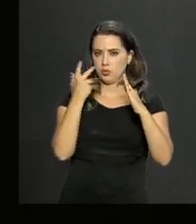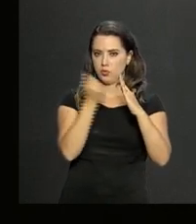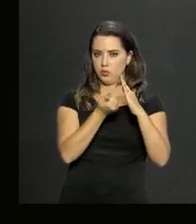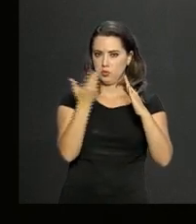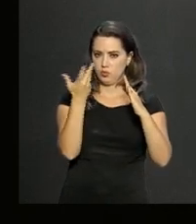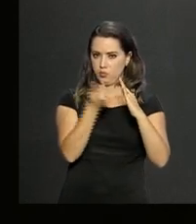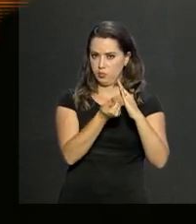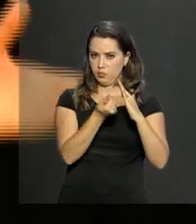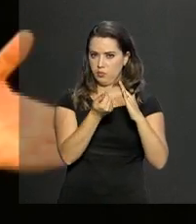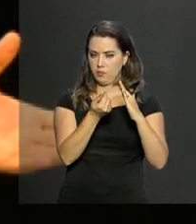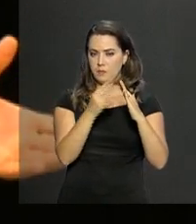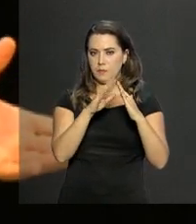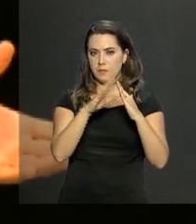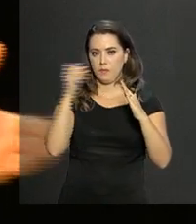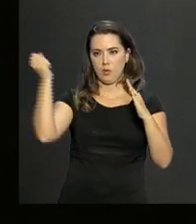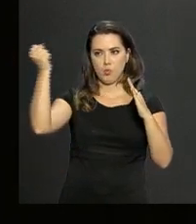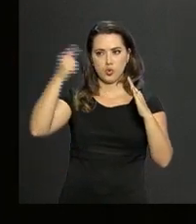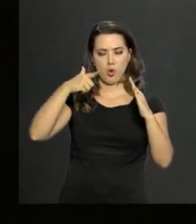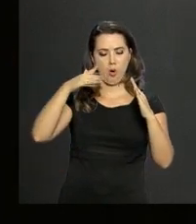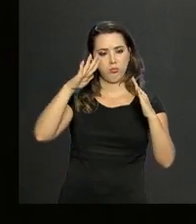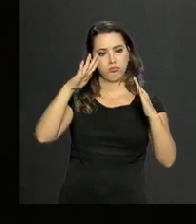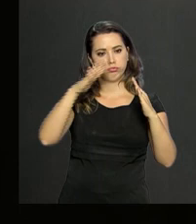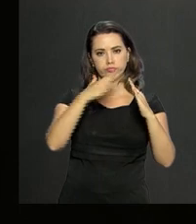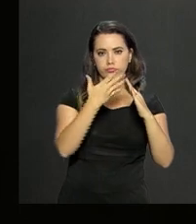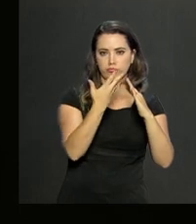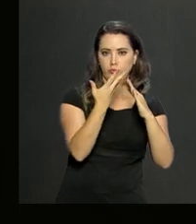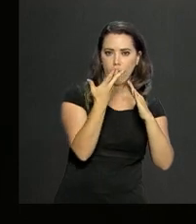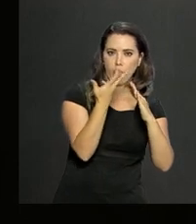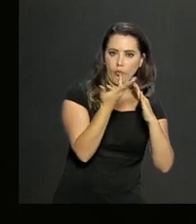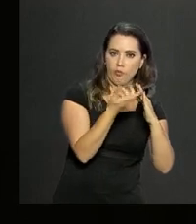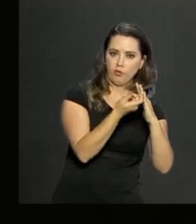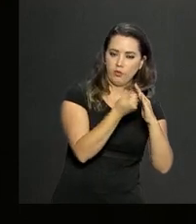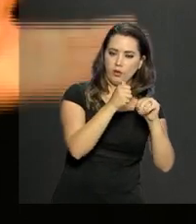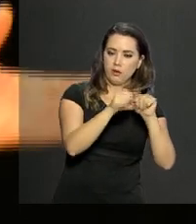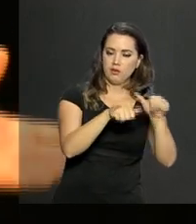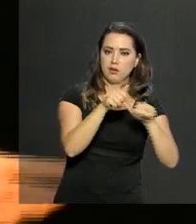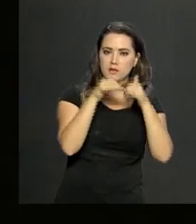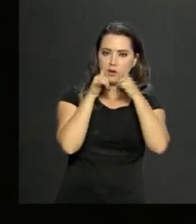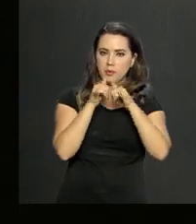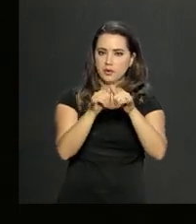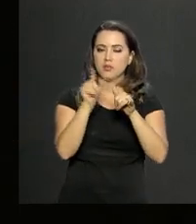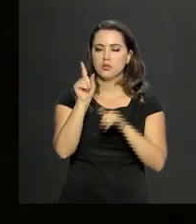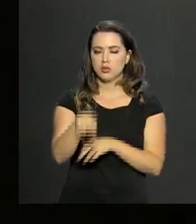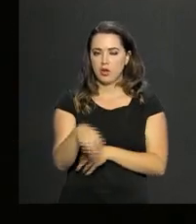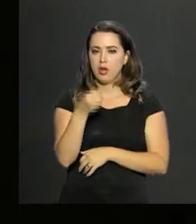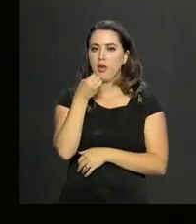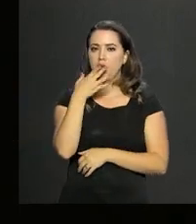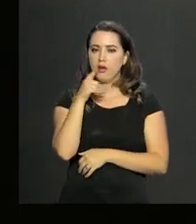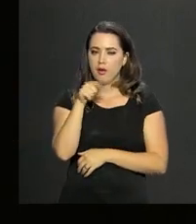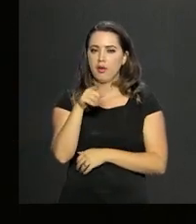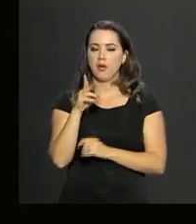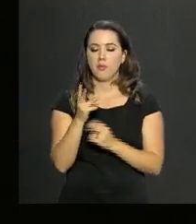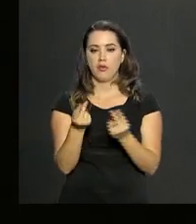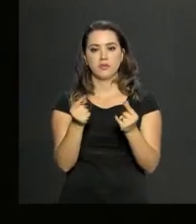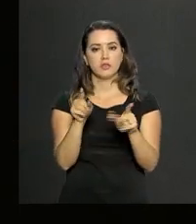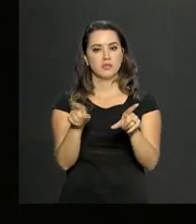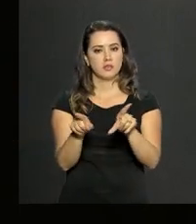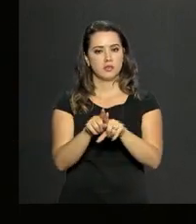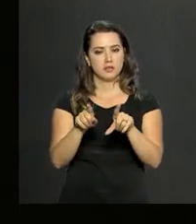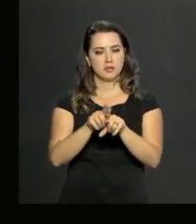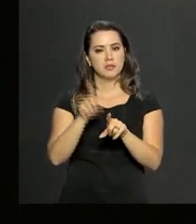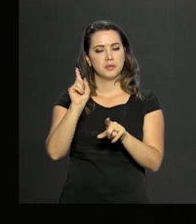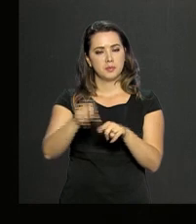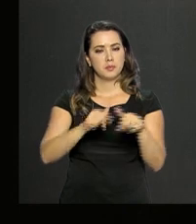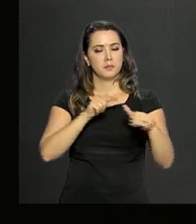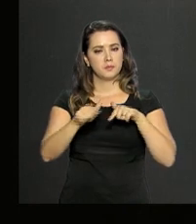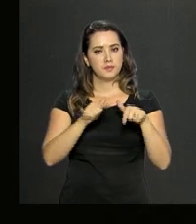equipamentos. Ou seja, é inclusive viável do ponto de vista financeiro e é, acima de tudo, uma ação